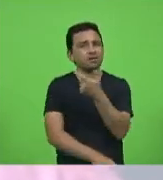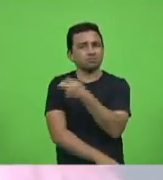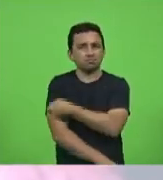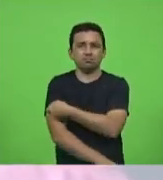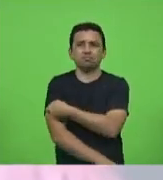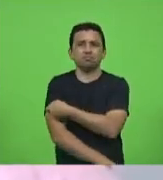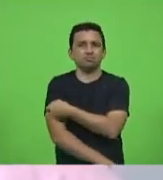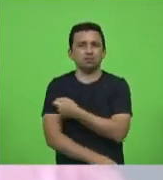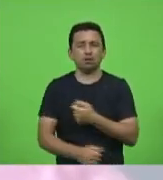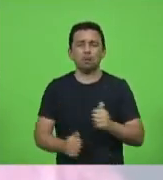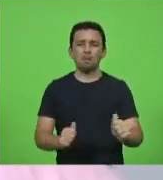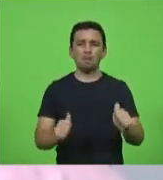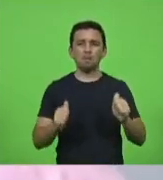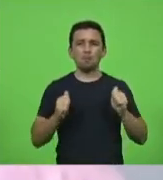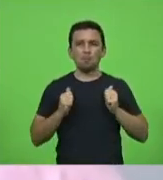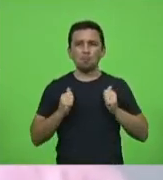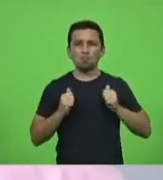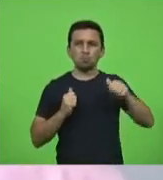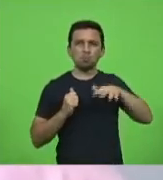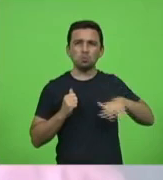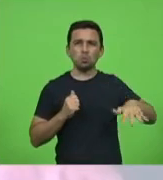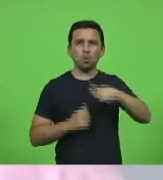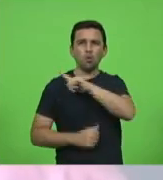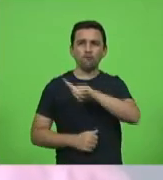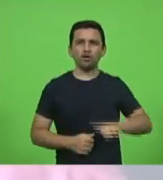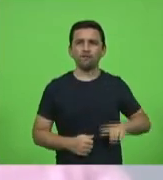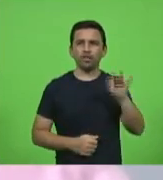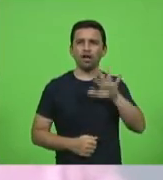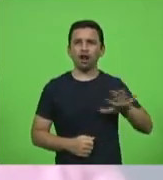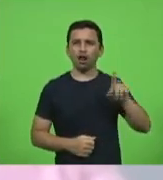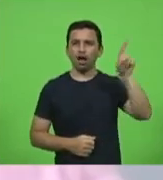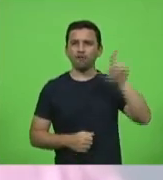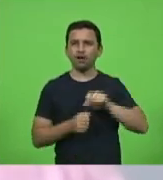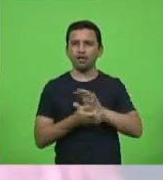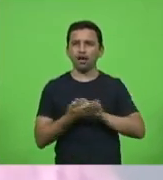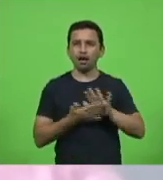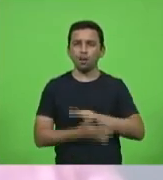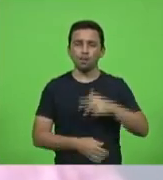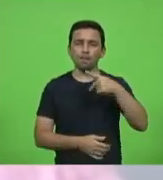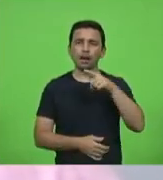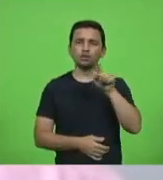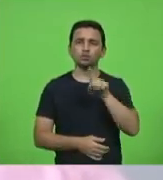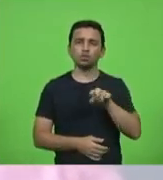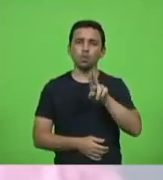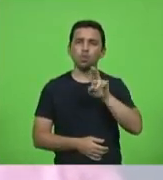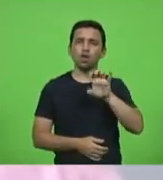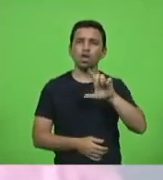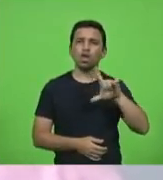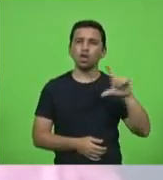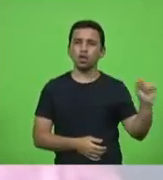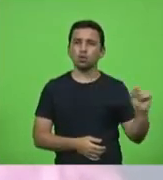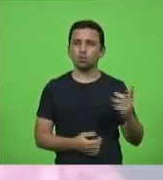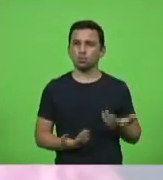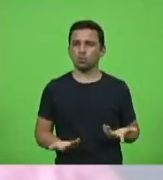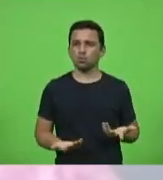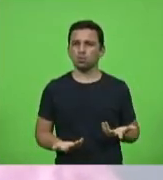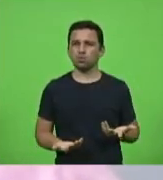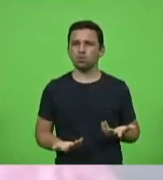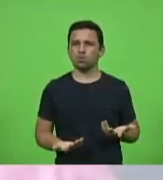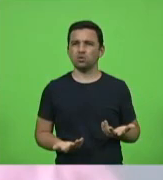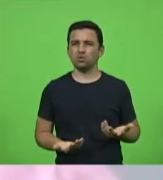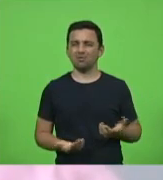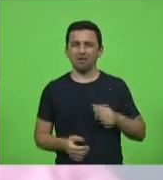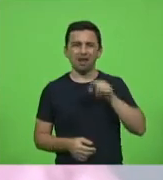omissão generalizada. O governo federal, o Pazuello, tem que ser recebido ao ovo em